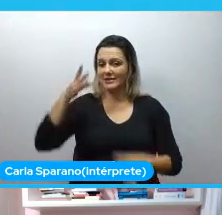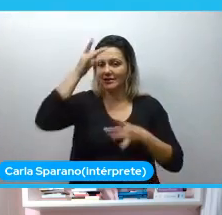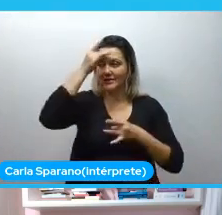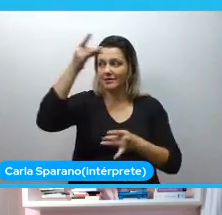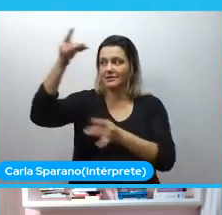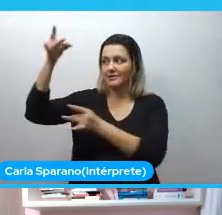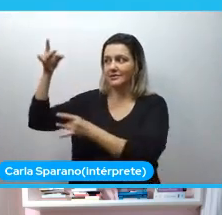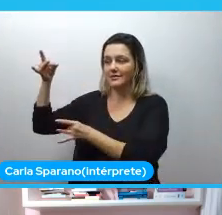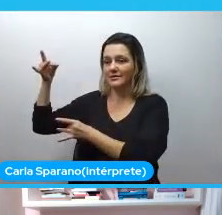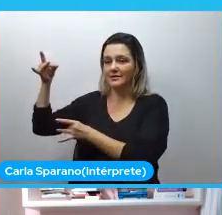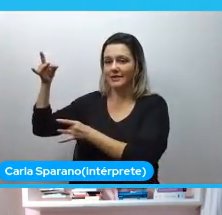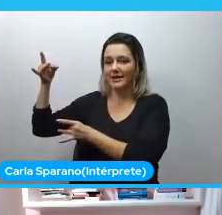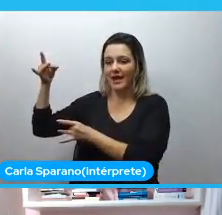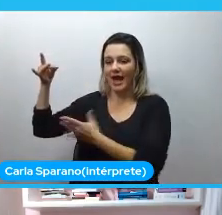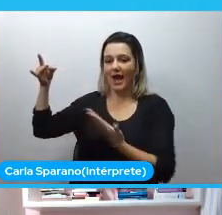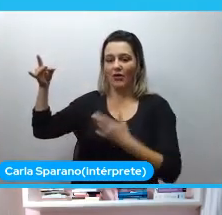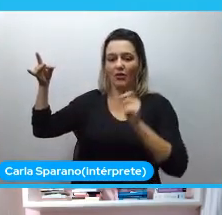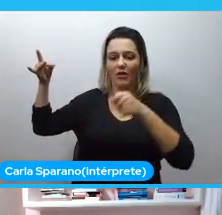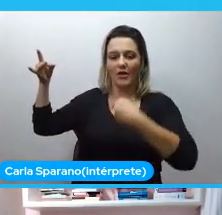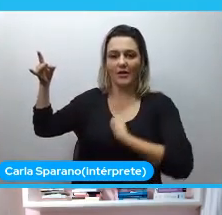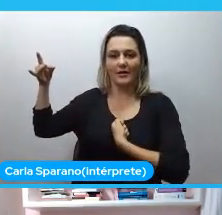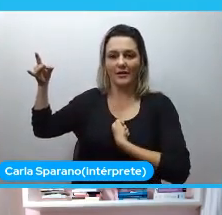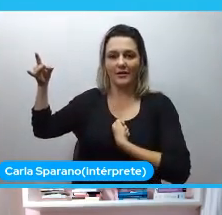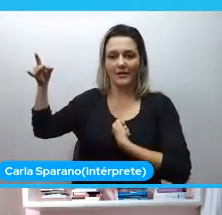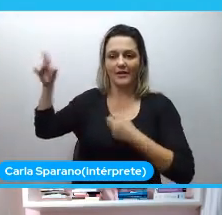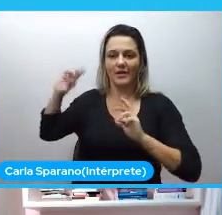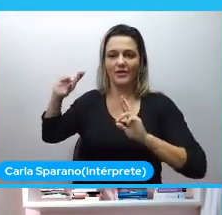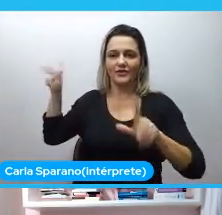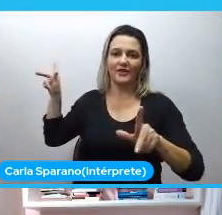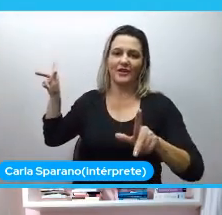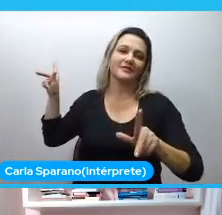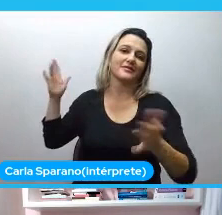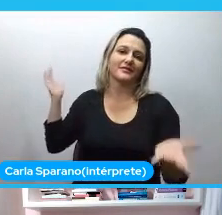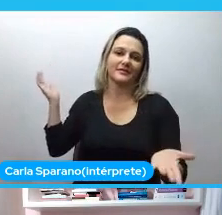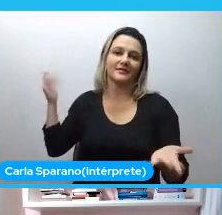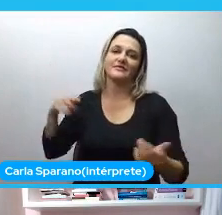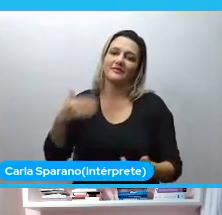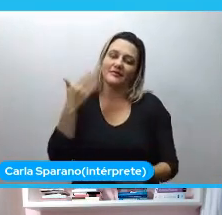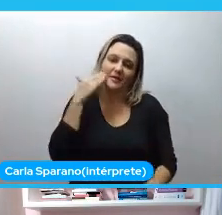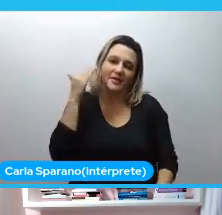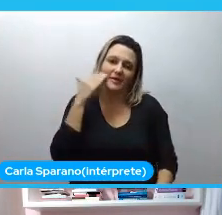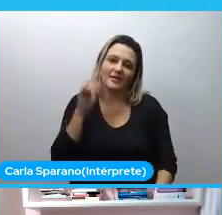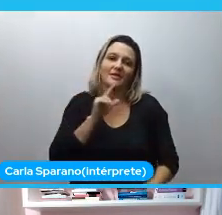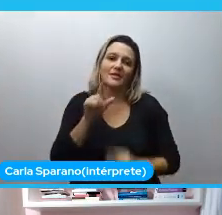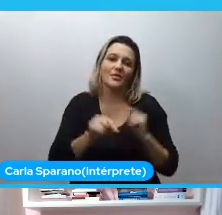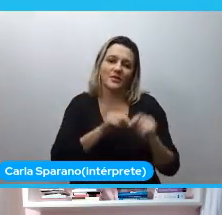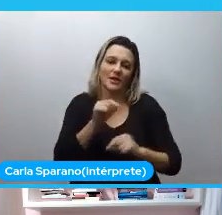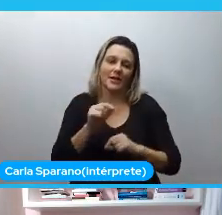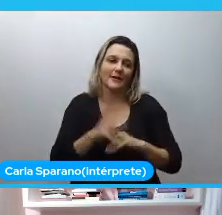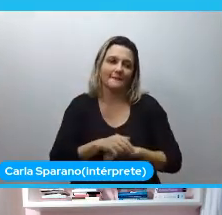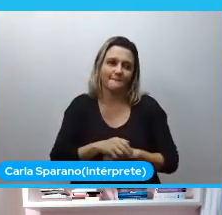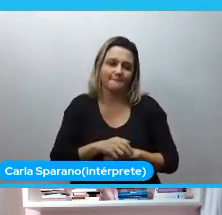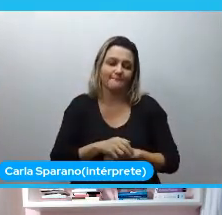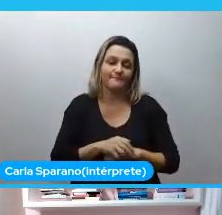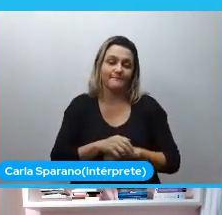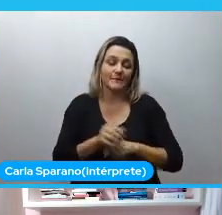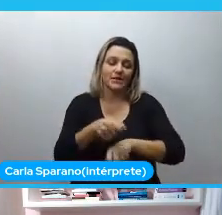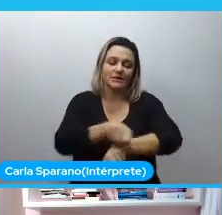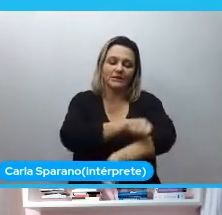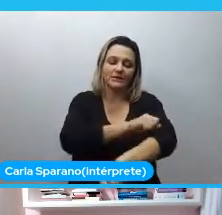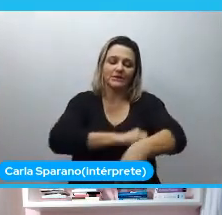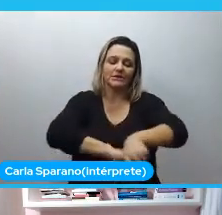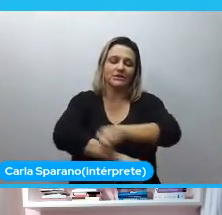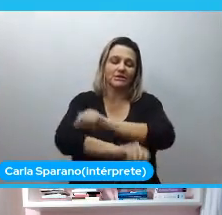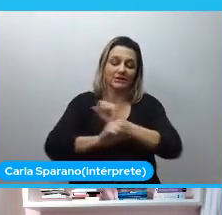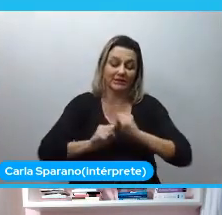substituí por esse porque eu acho que está muito relacionado, entender que esforço nem sempre